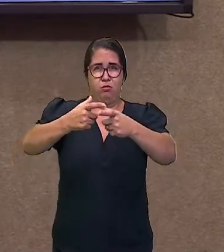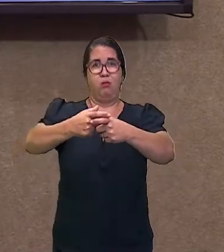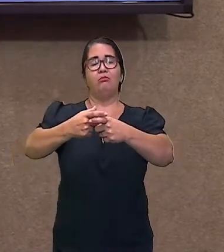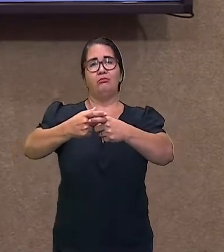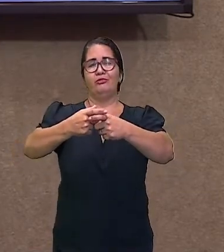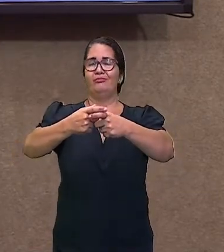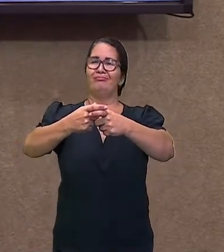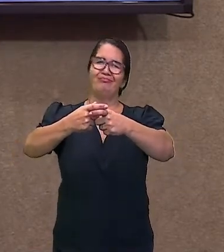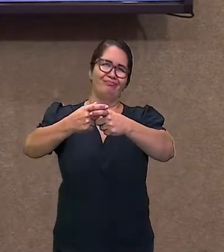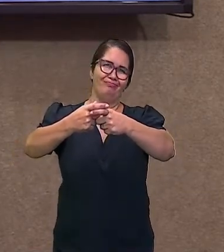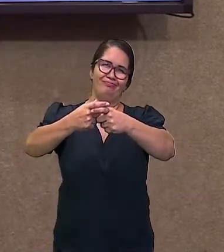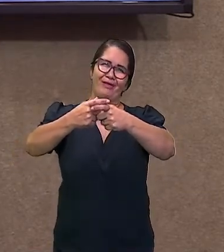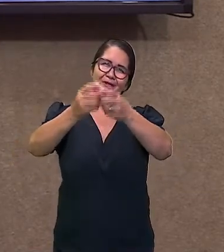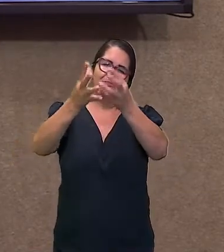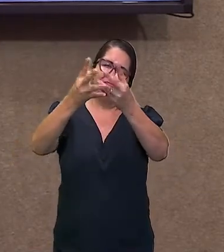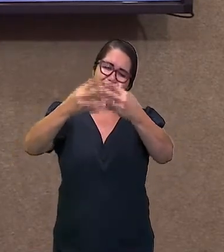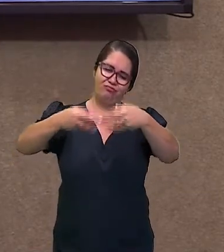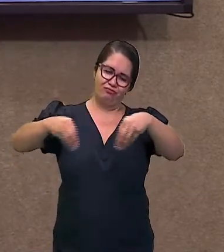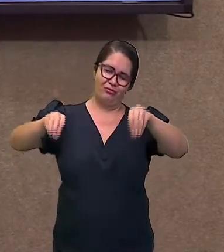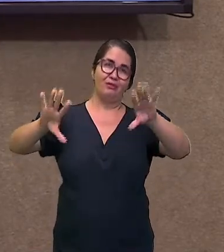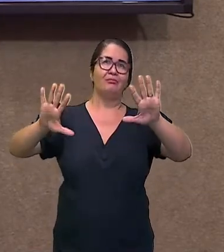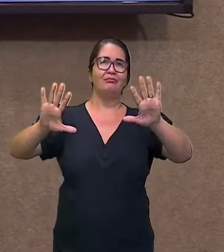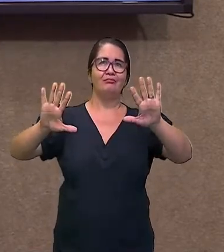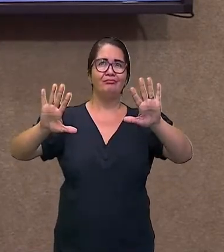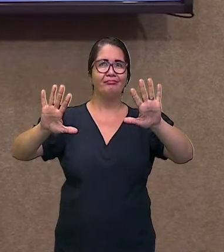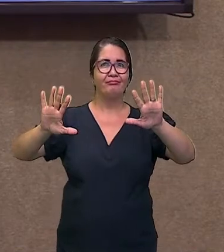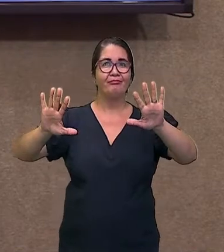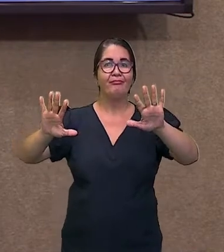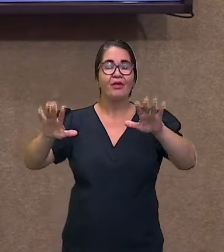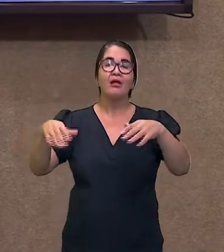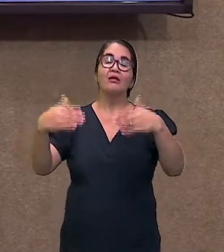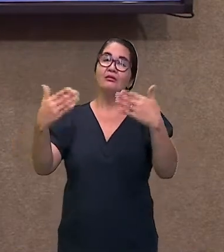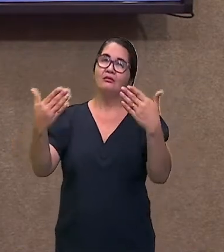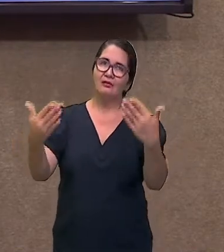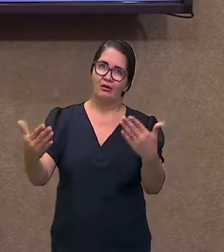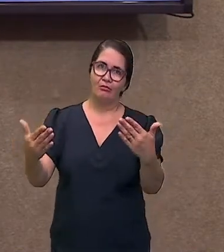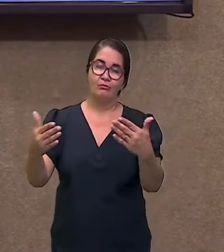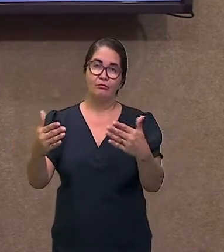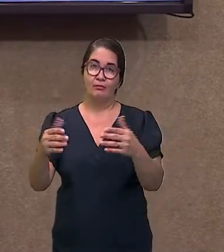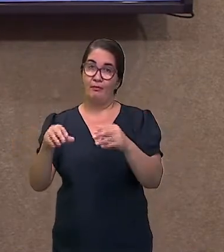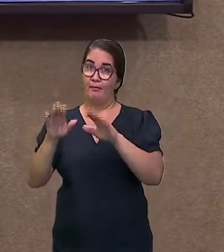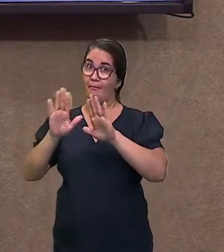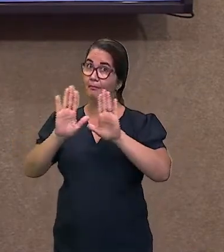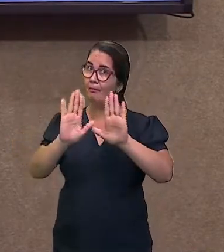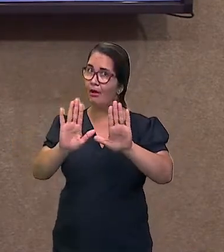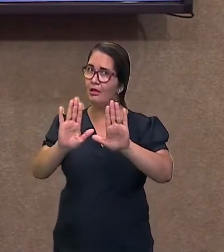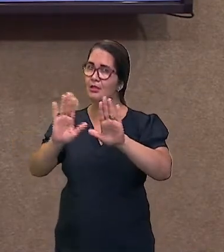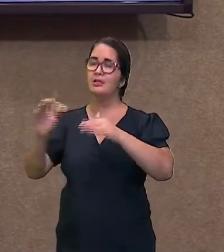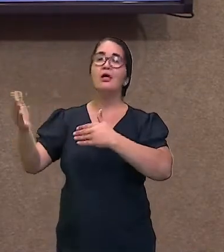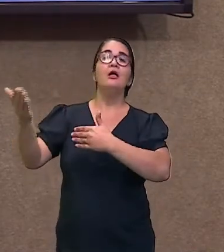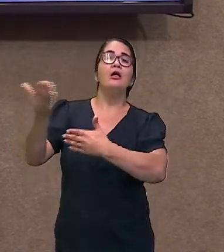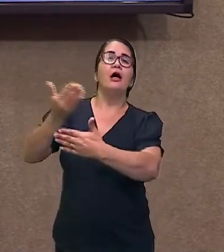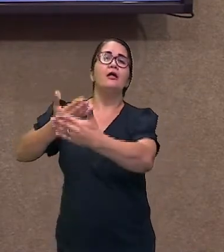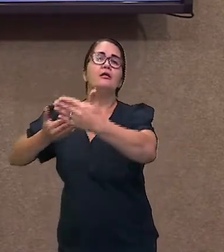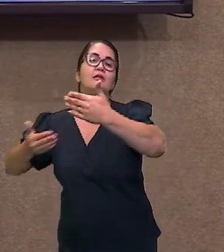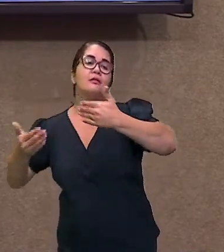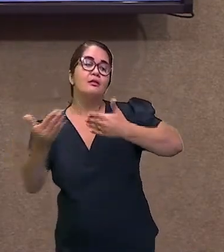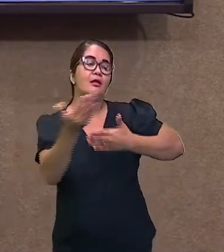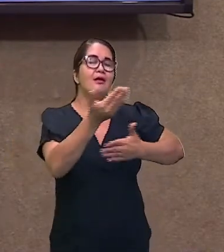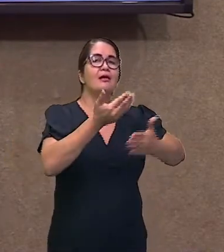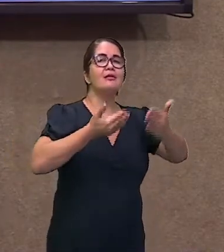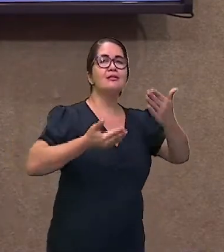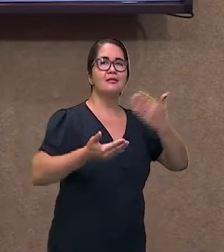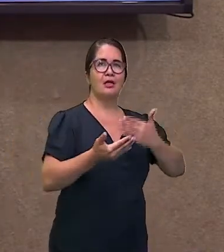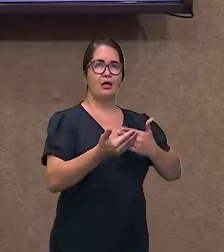há uma interação entre elas e elas conseguem conviver entre si, a gente